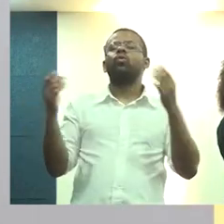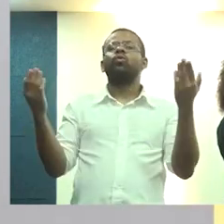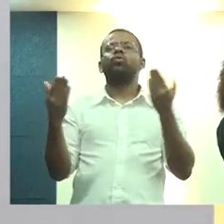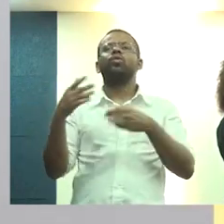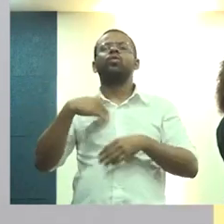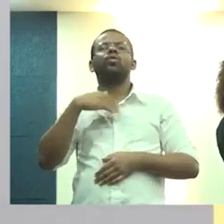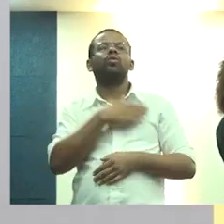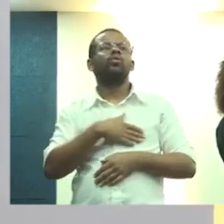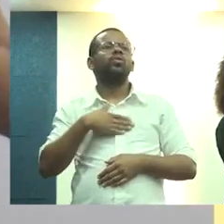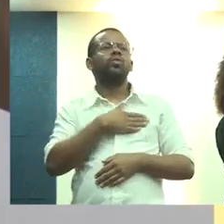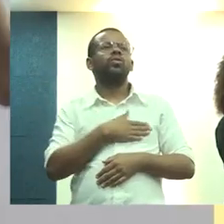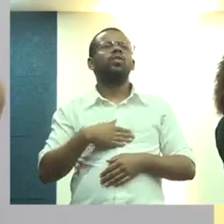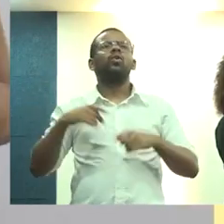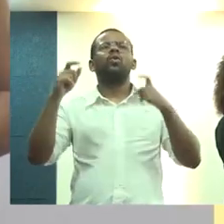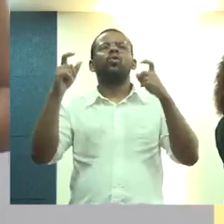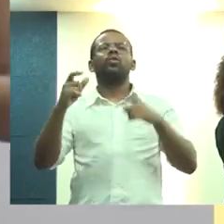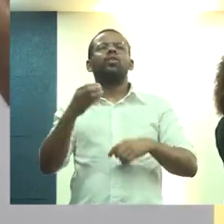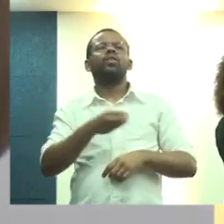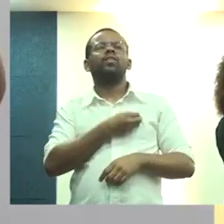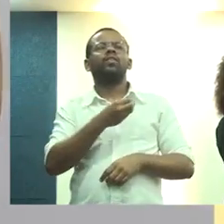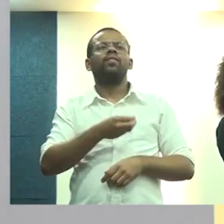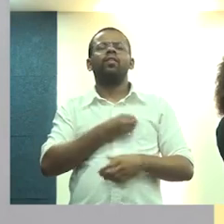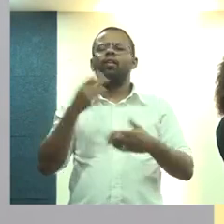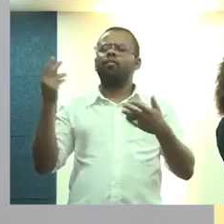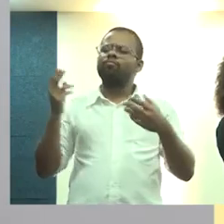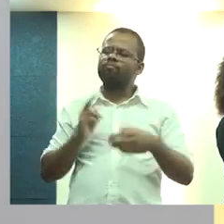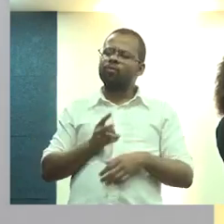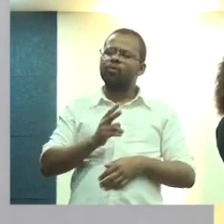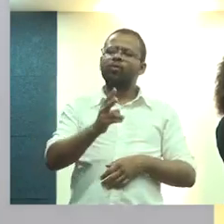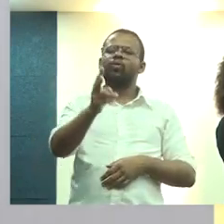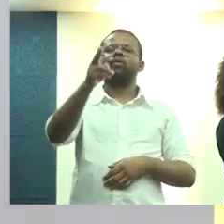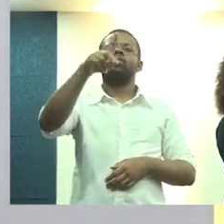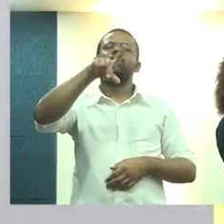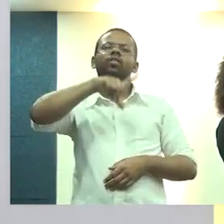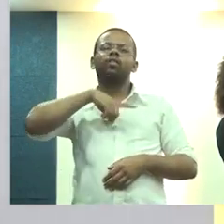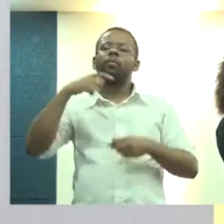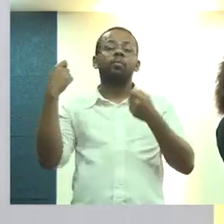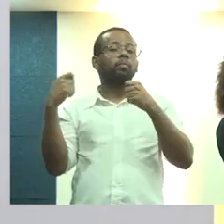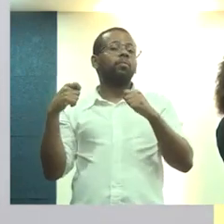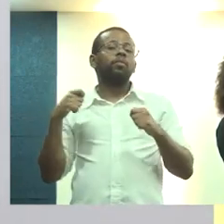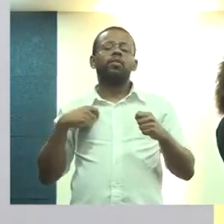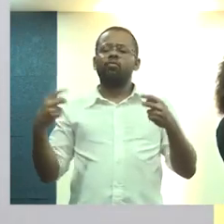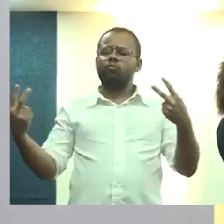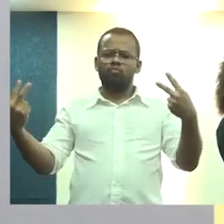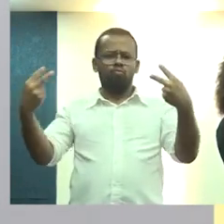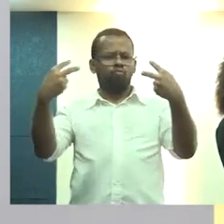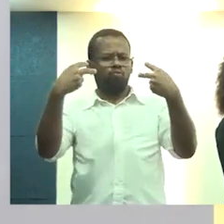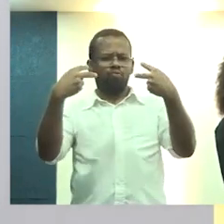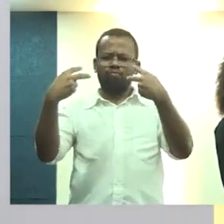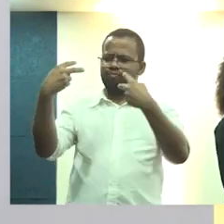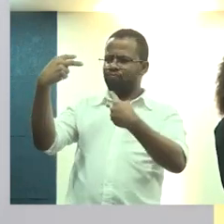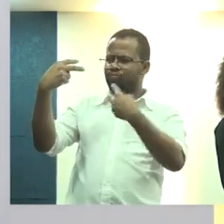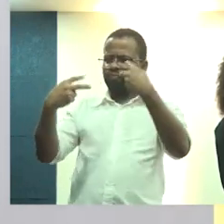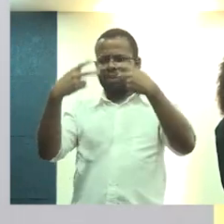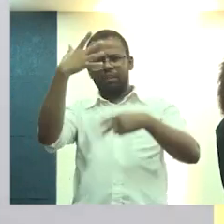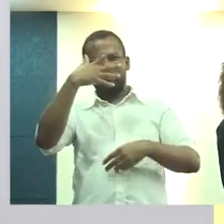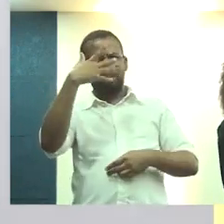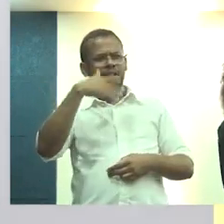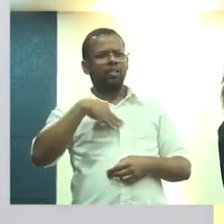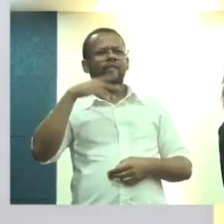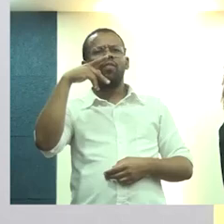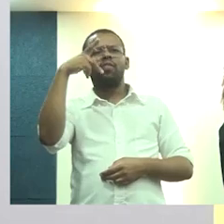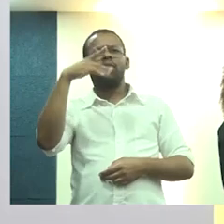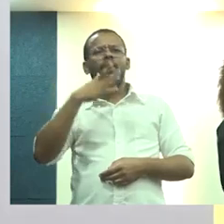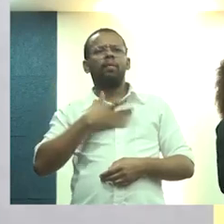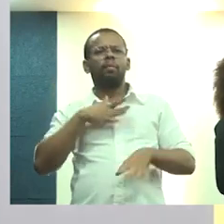Eu gostei muito da sua expressão para onde a vida acontece, para onde realmente precisava se olhar e não estava se olhando. Vou falar um